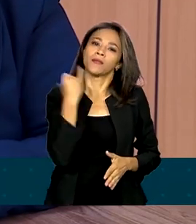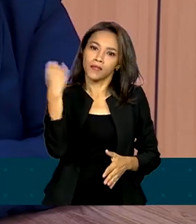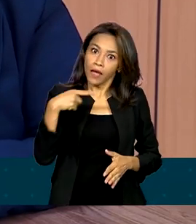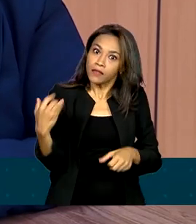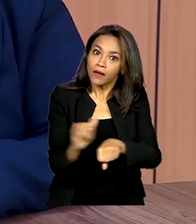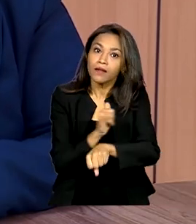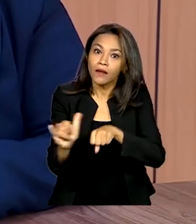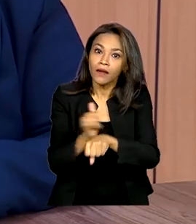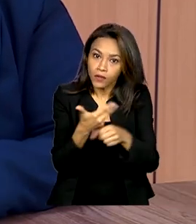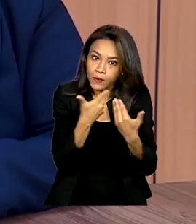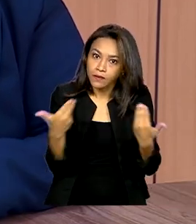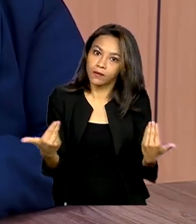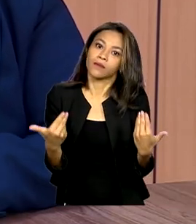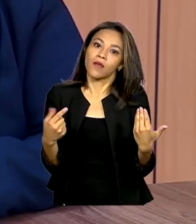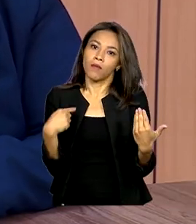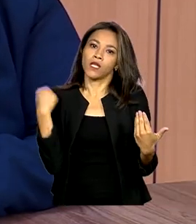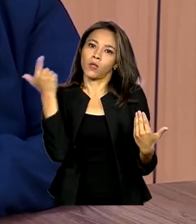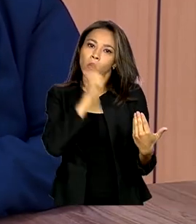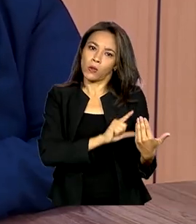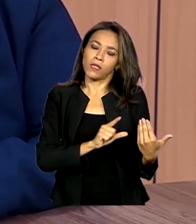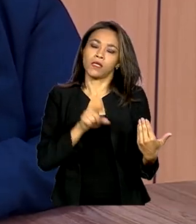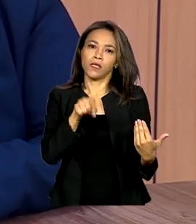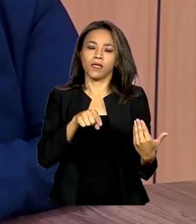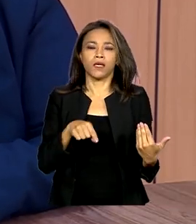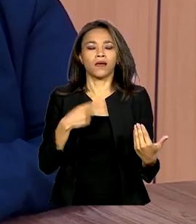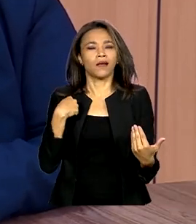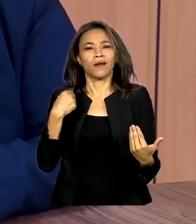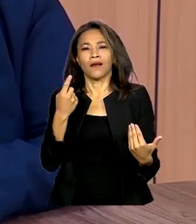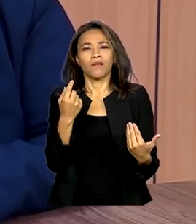possa enfrentar o assédio e a violência sexual no carnaval.